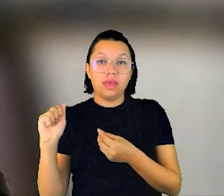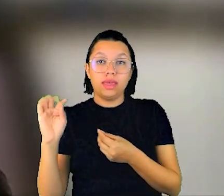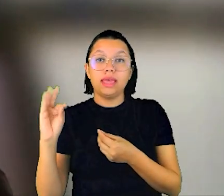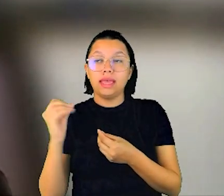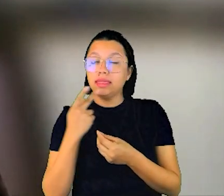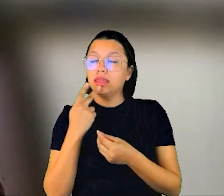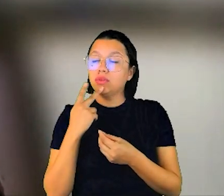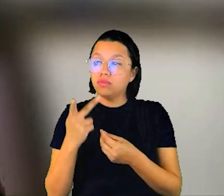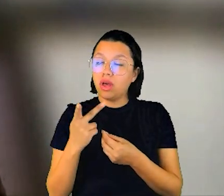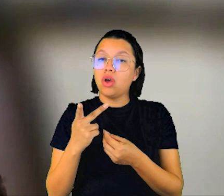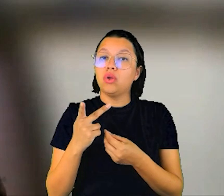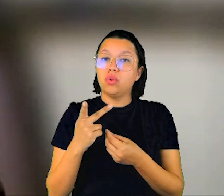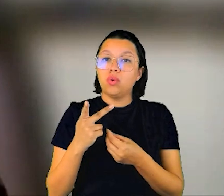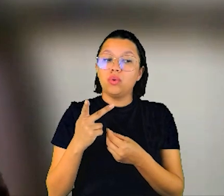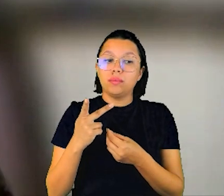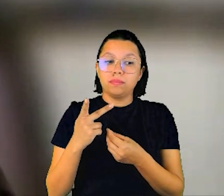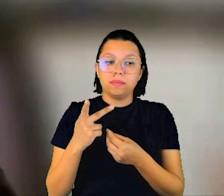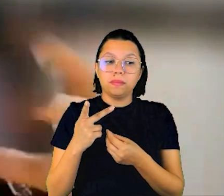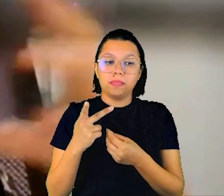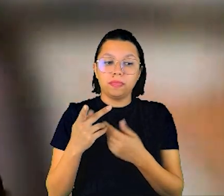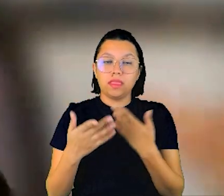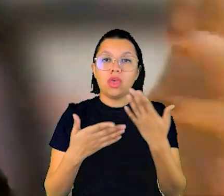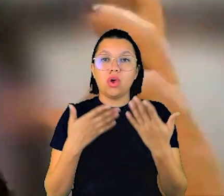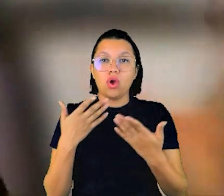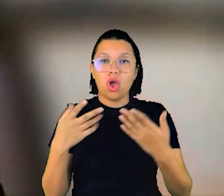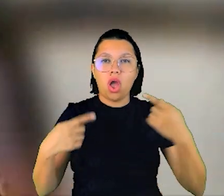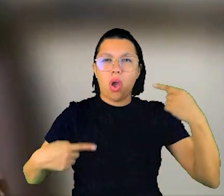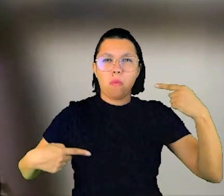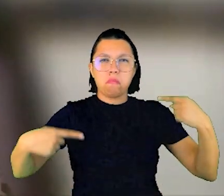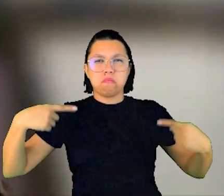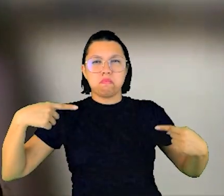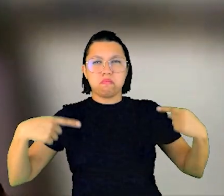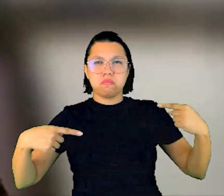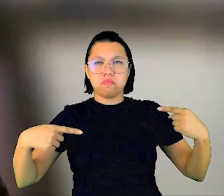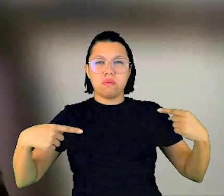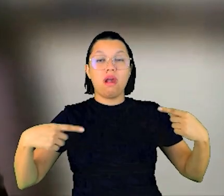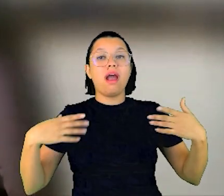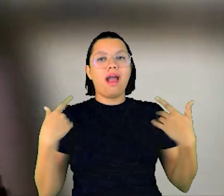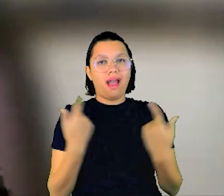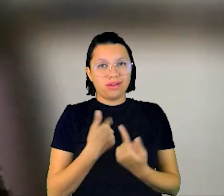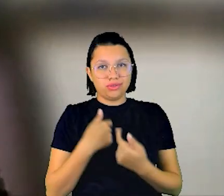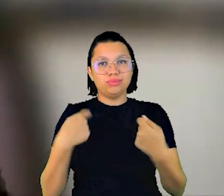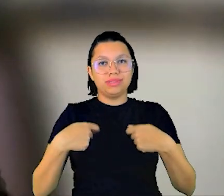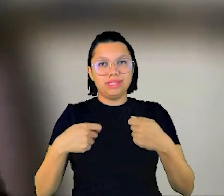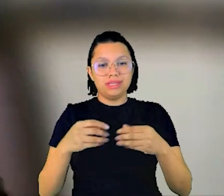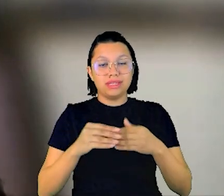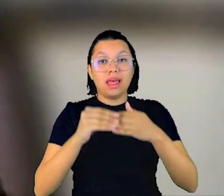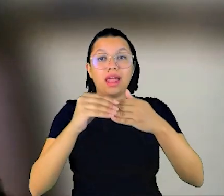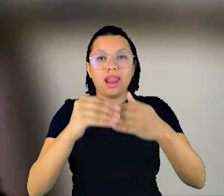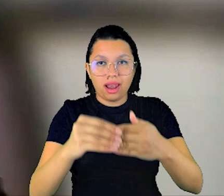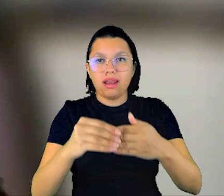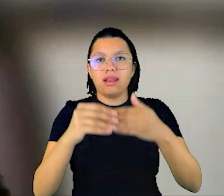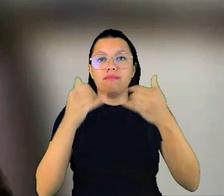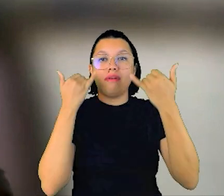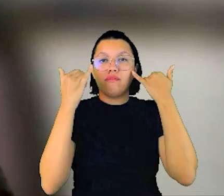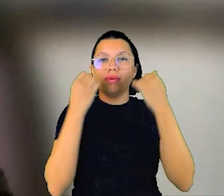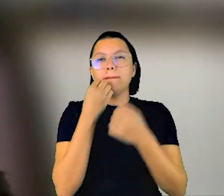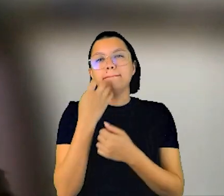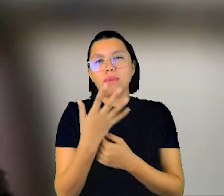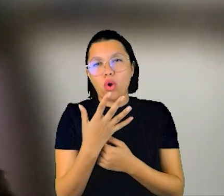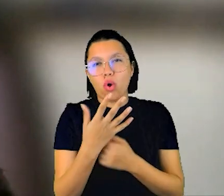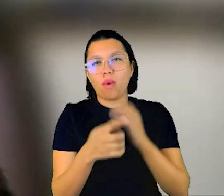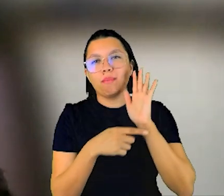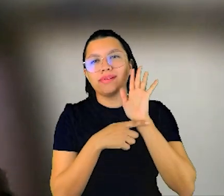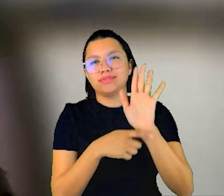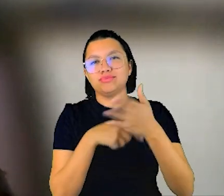politização e polarização, é preciso a gente trazer informação boa para